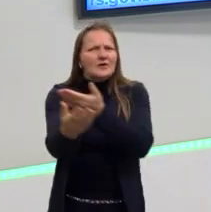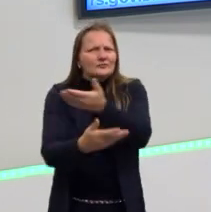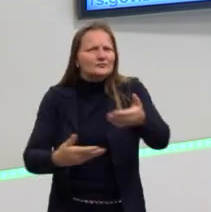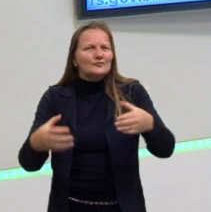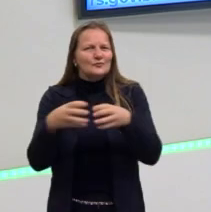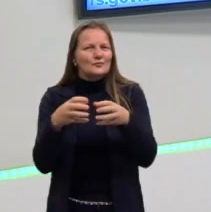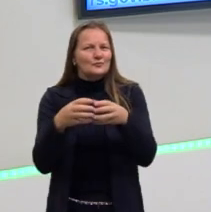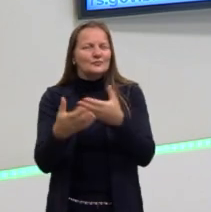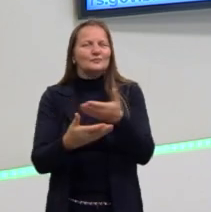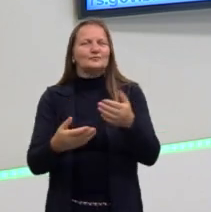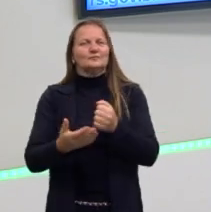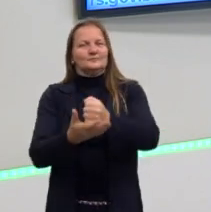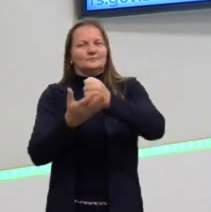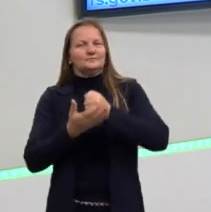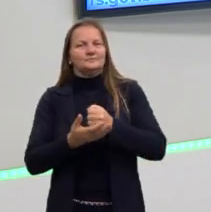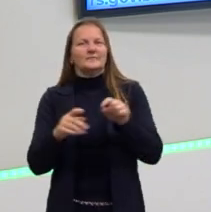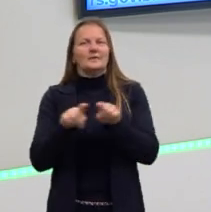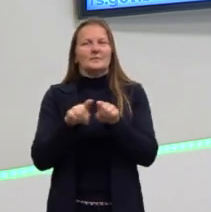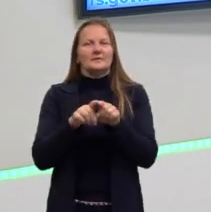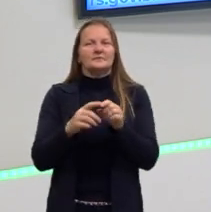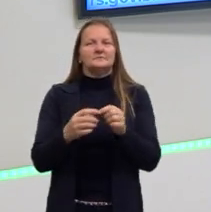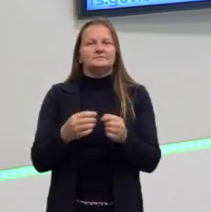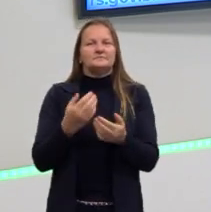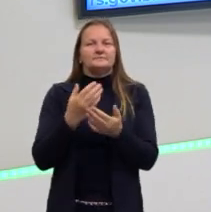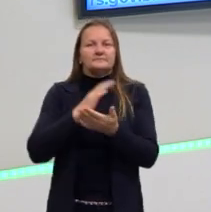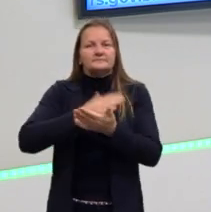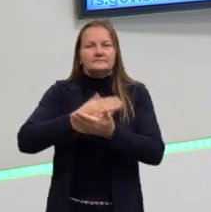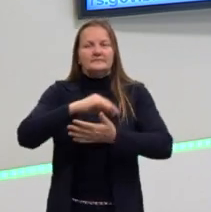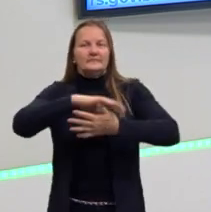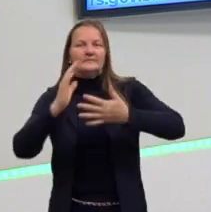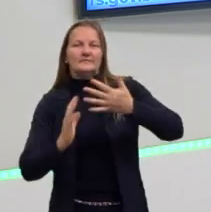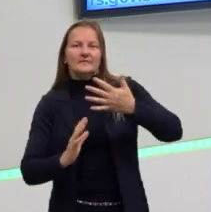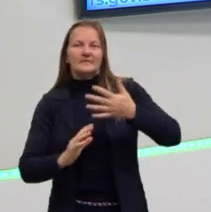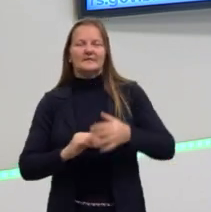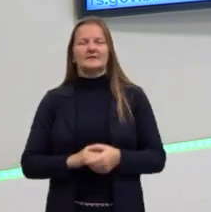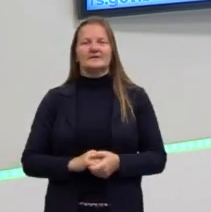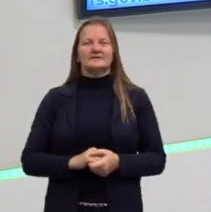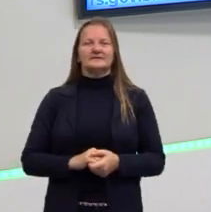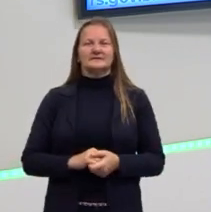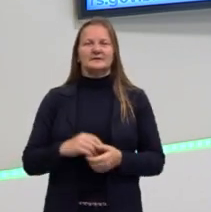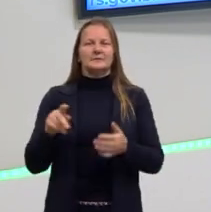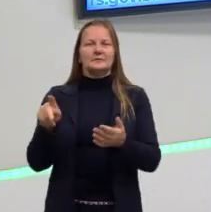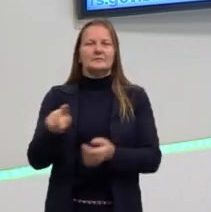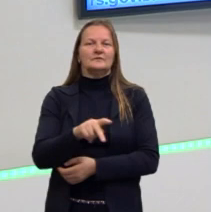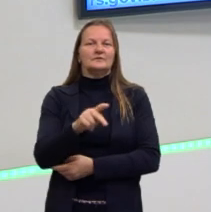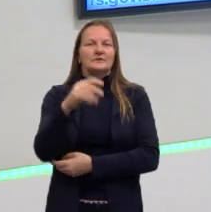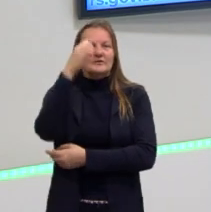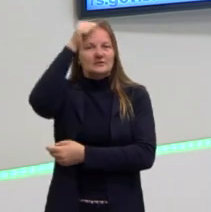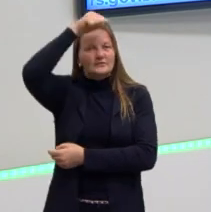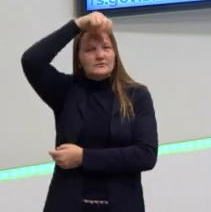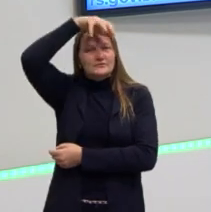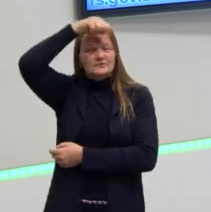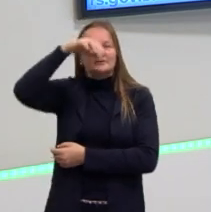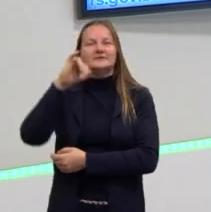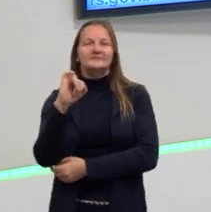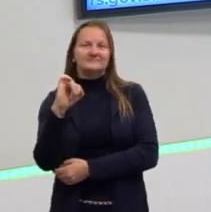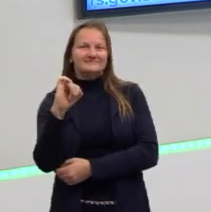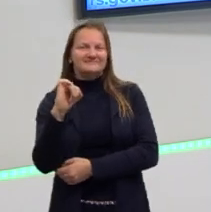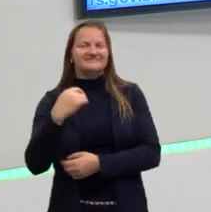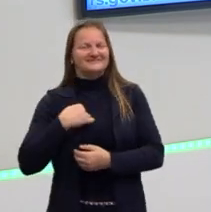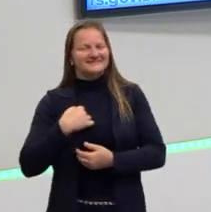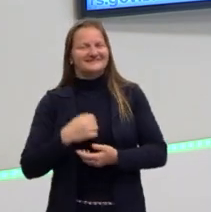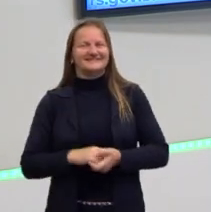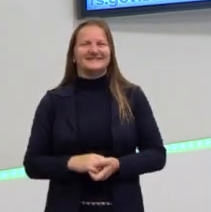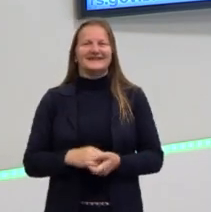aqui também nos dá assessoria às nossas intérpretes de Libras, a professora Suzana e a professora Lucimeia. Também